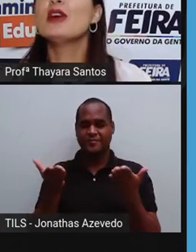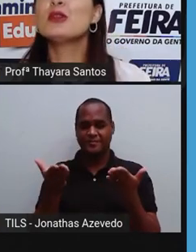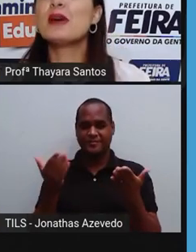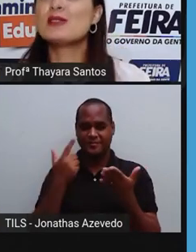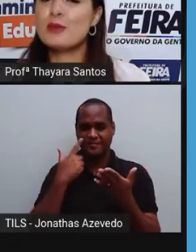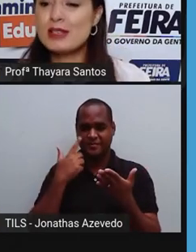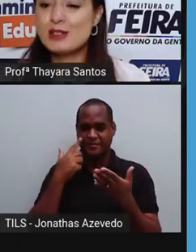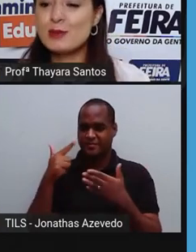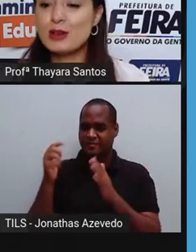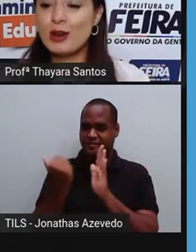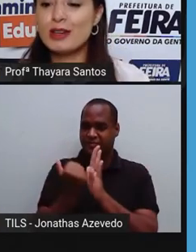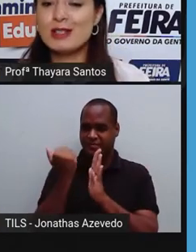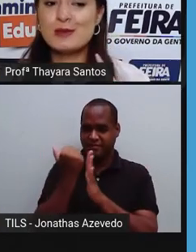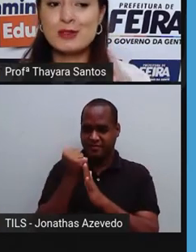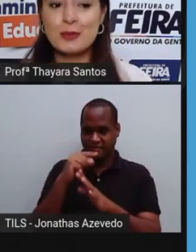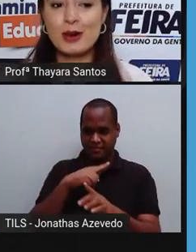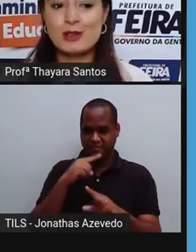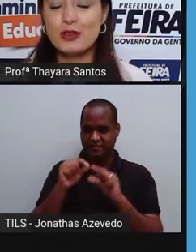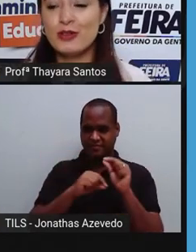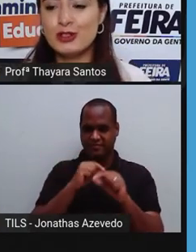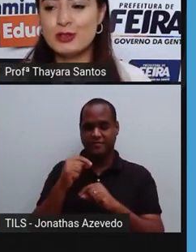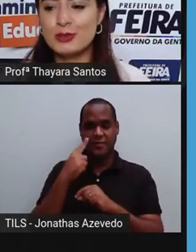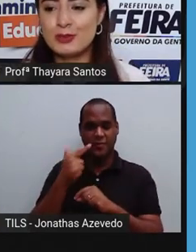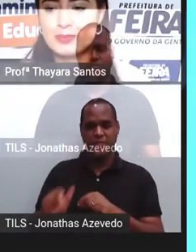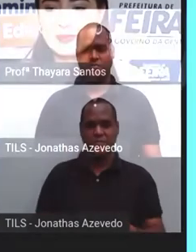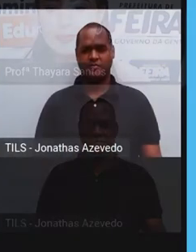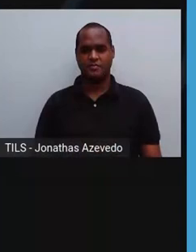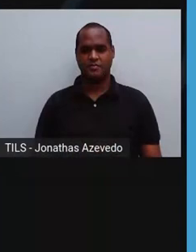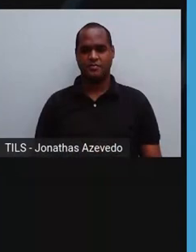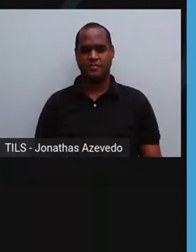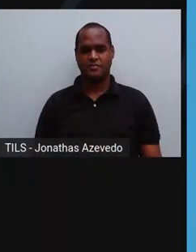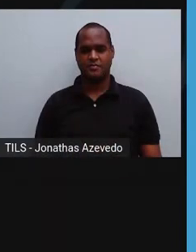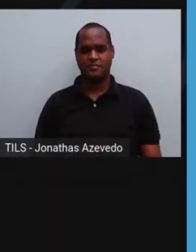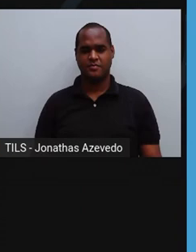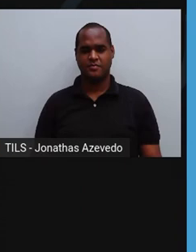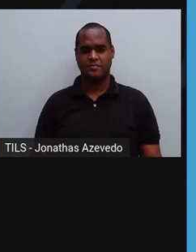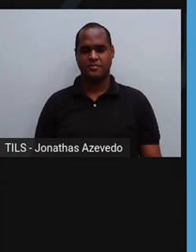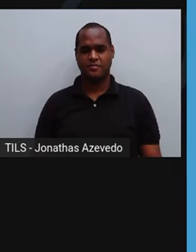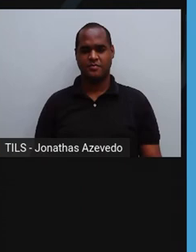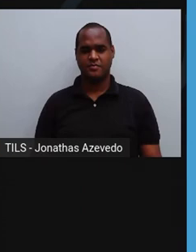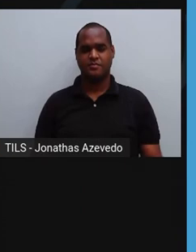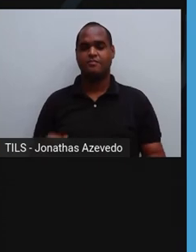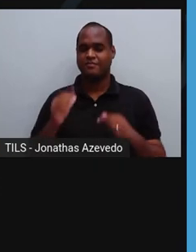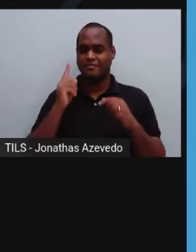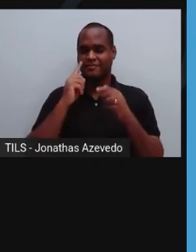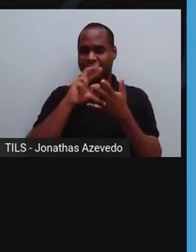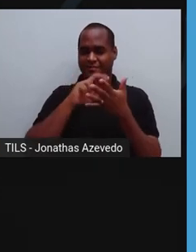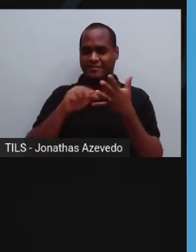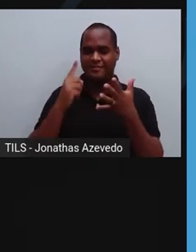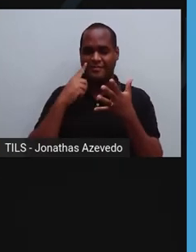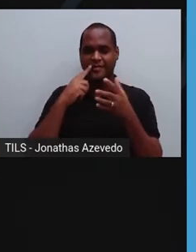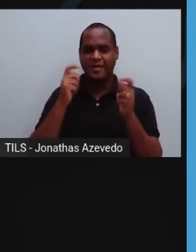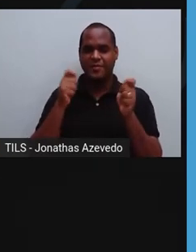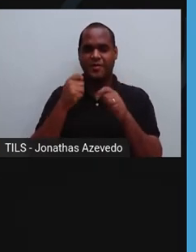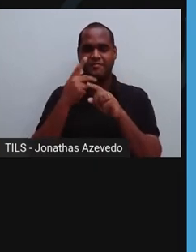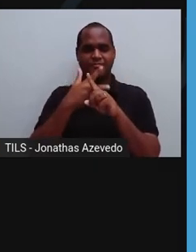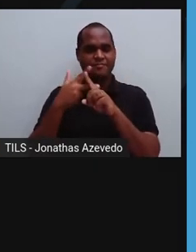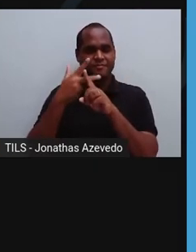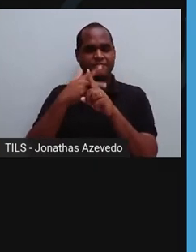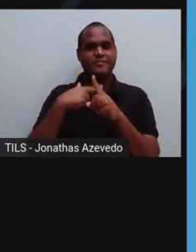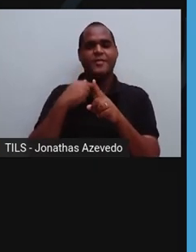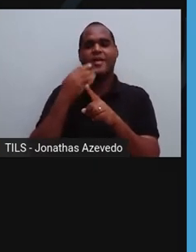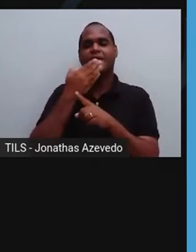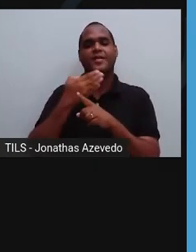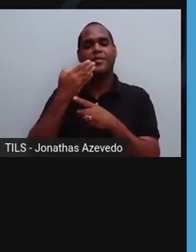vendo mais sobre esses micro-organismos no próximo vídeo. Os cogumelos são um alimento muito procurado, tanto pelo sabor que